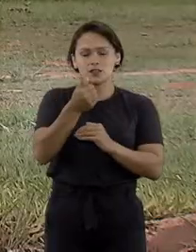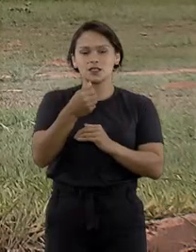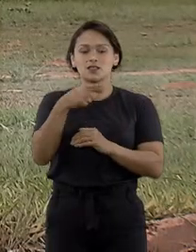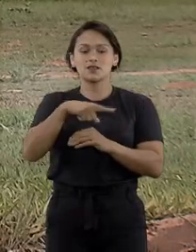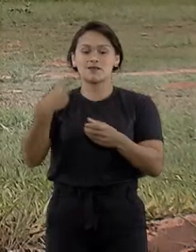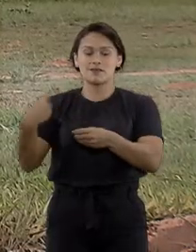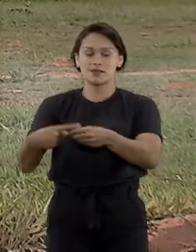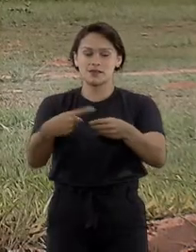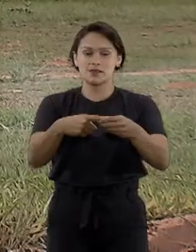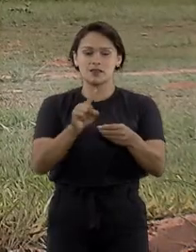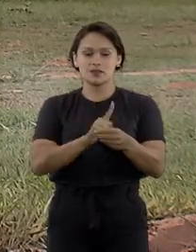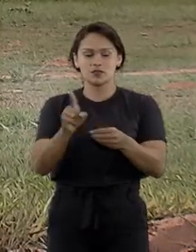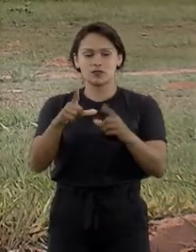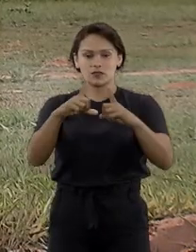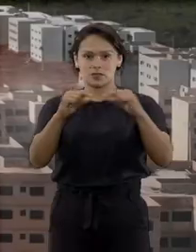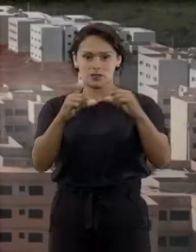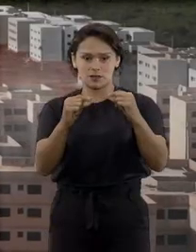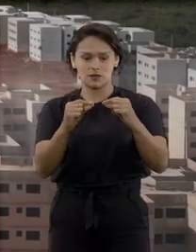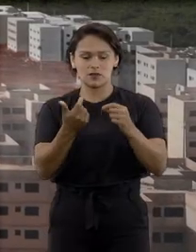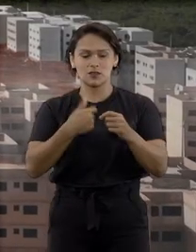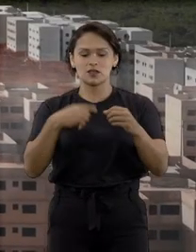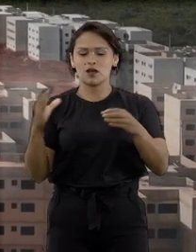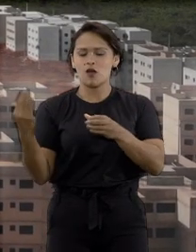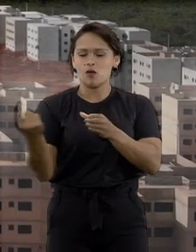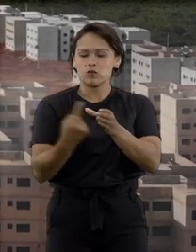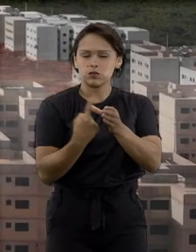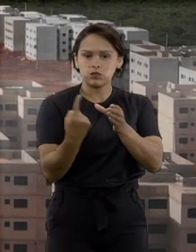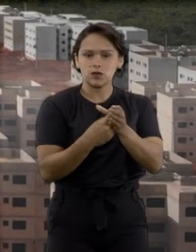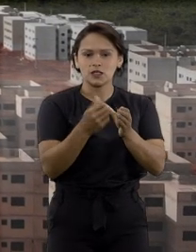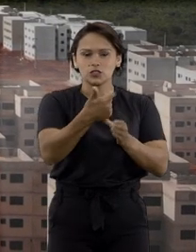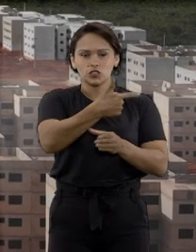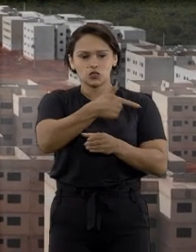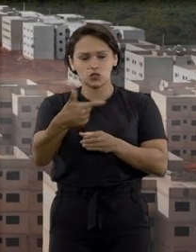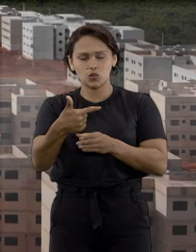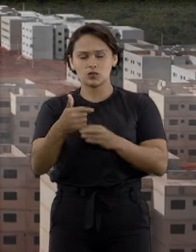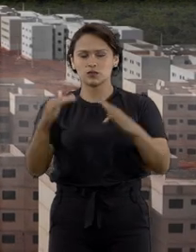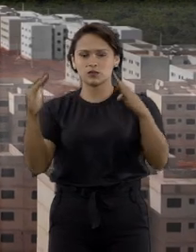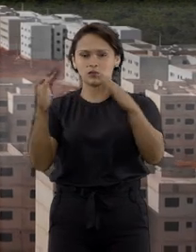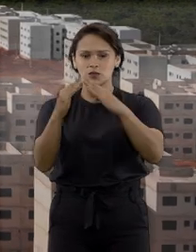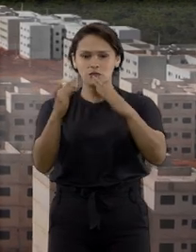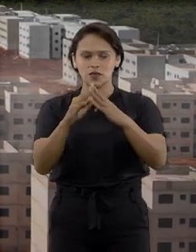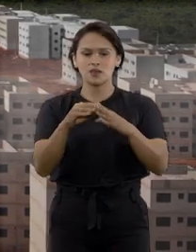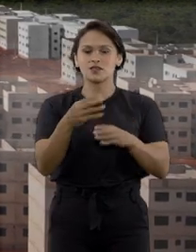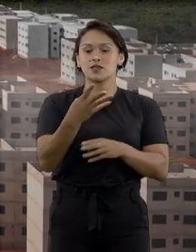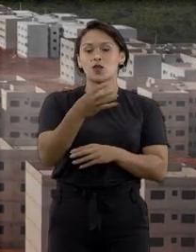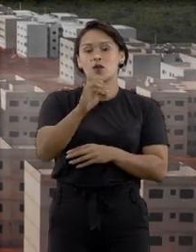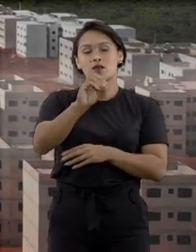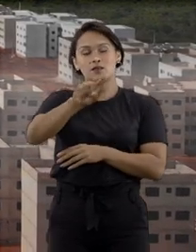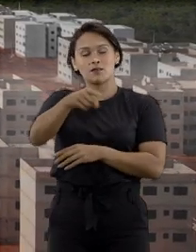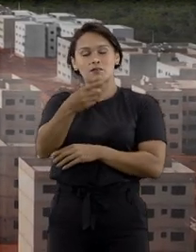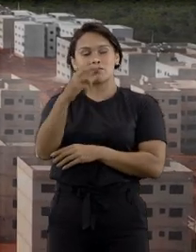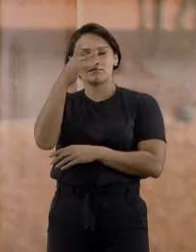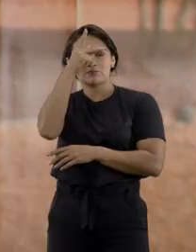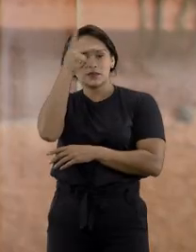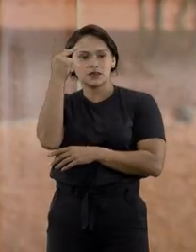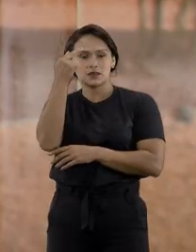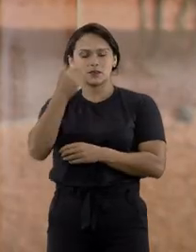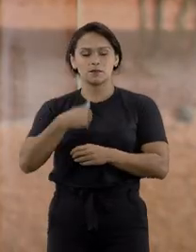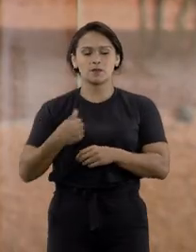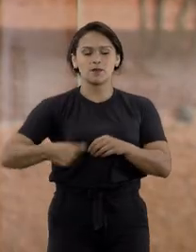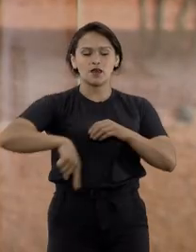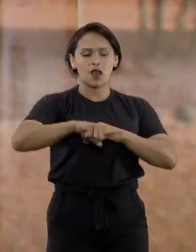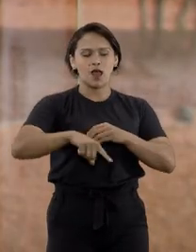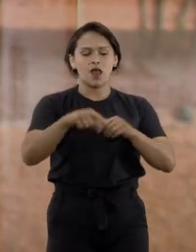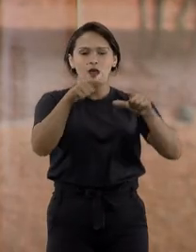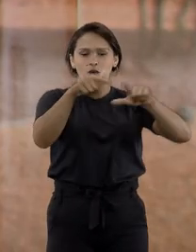Itapuã Parque, na periferia do DF, que engloba mais de 12 mil unidades habitacionais e mais de 40 mil pessoas. A área